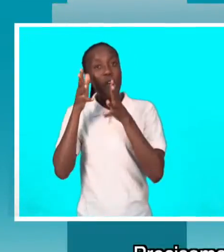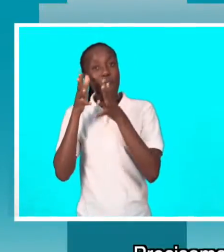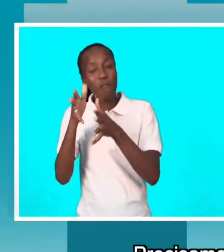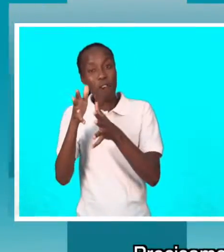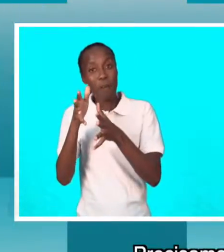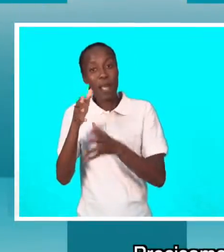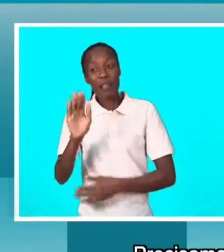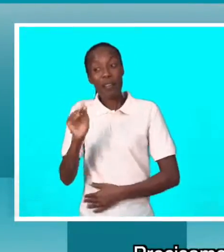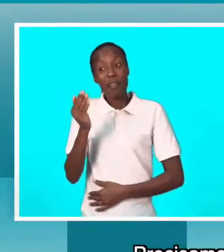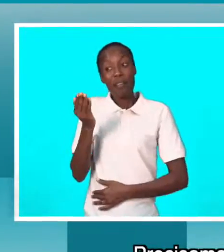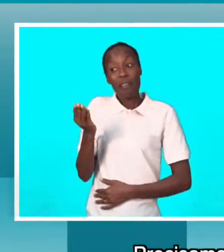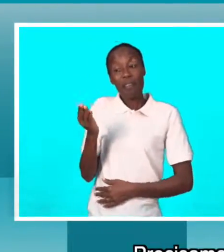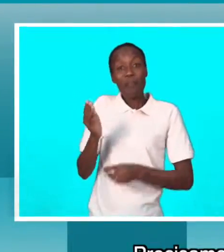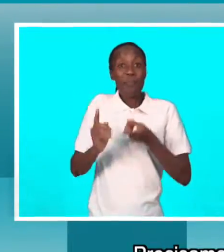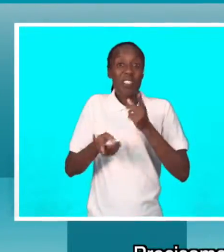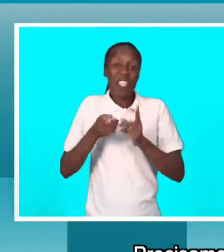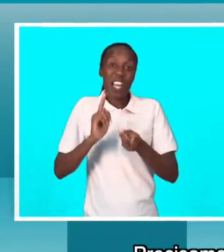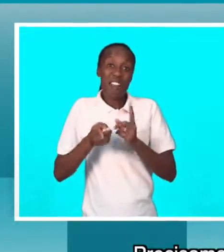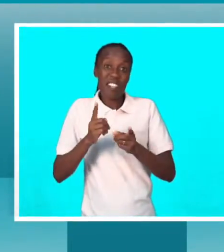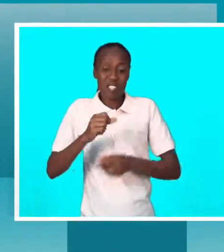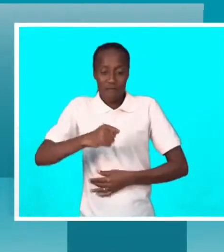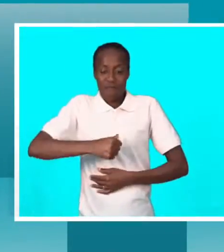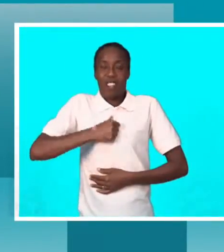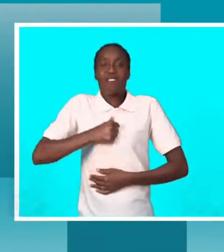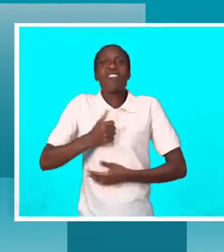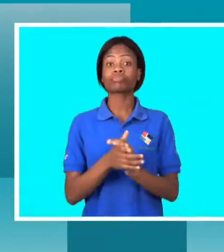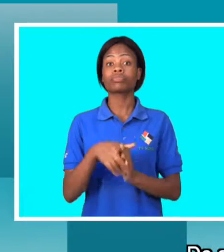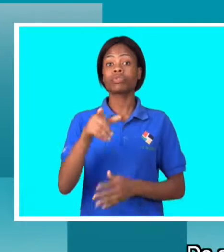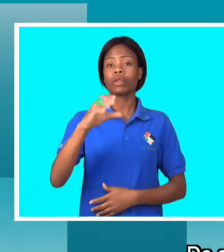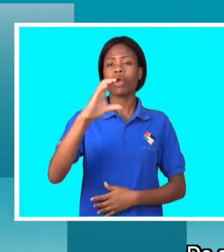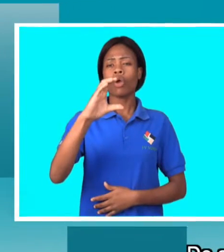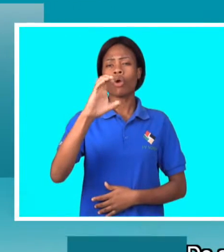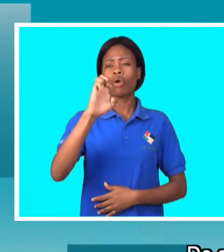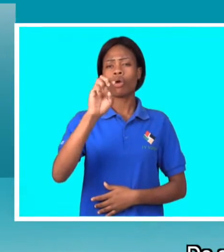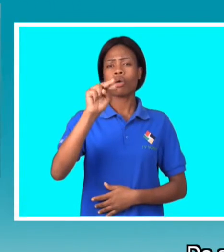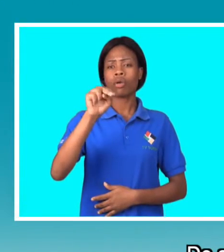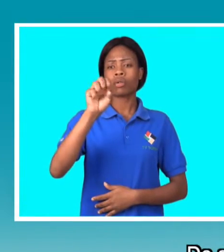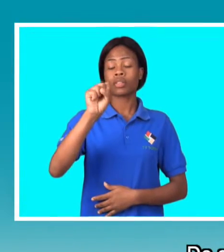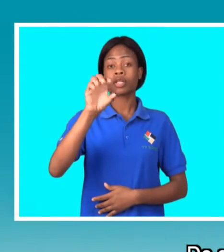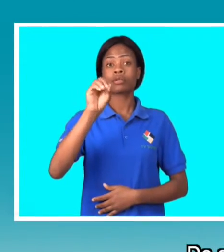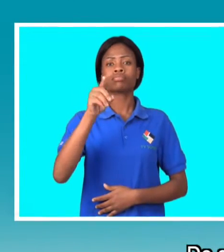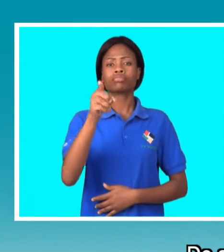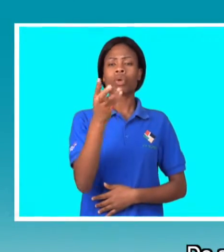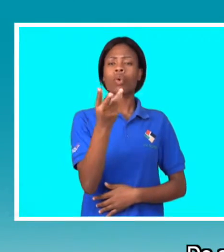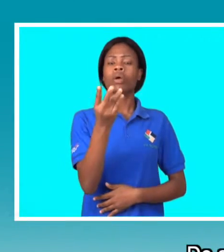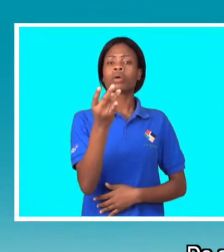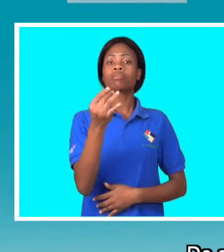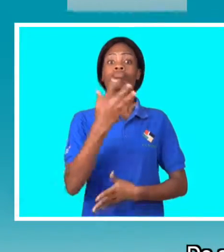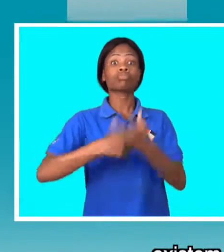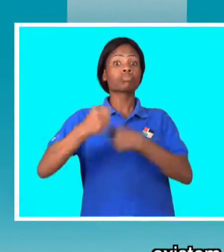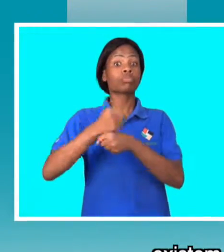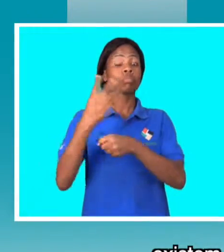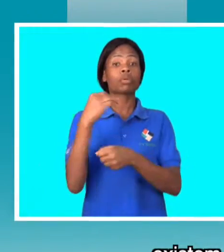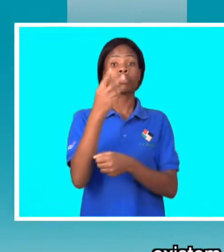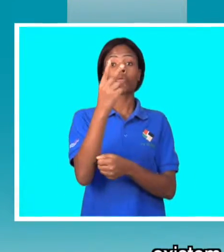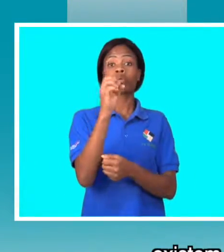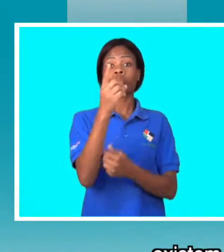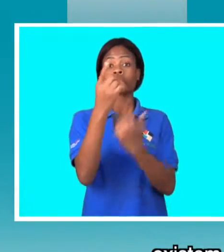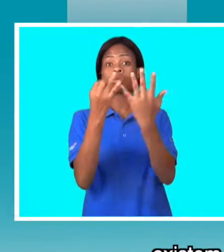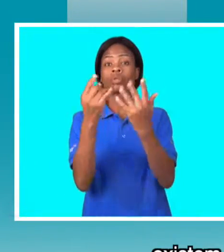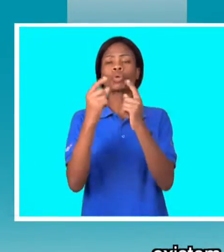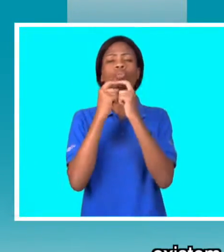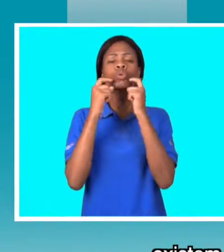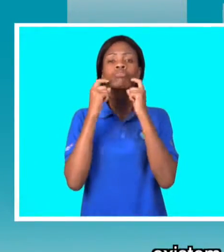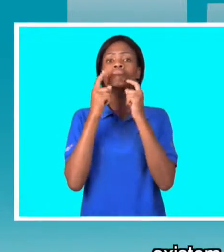-los, se calhar, empreendedores. De acordo com o Censo 2017, existem em